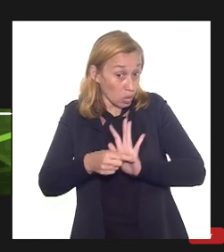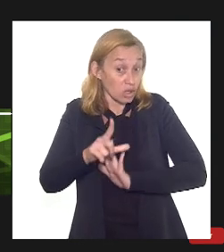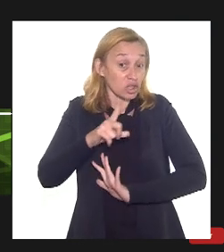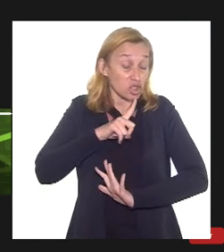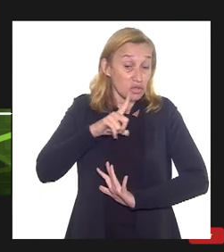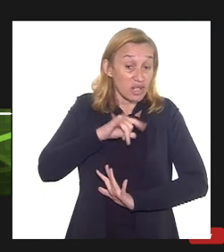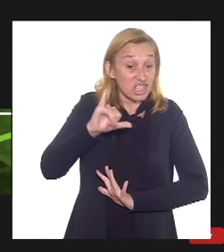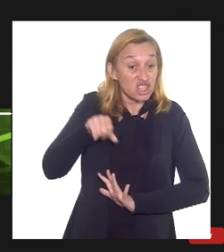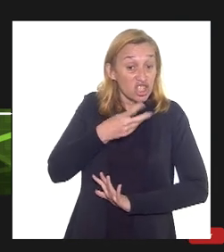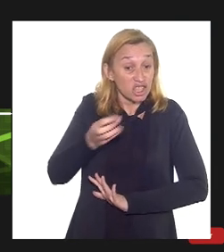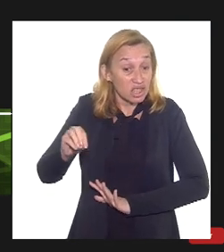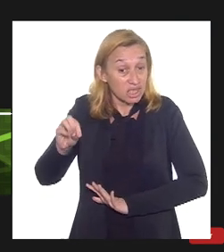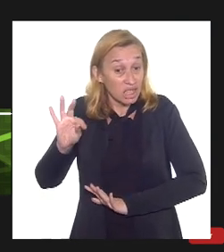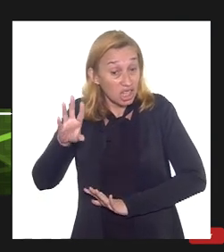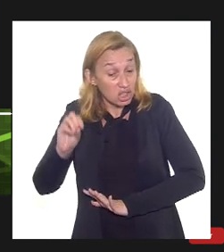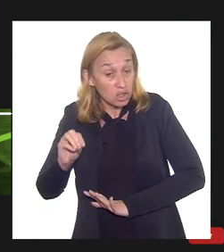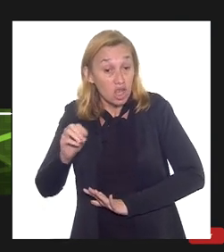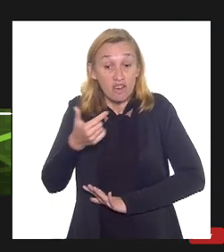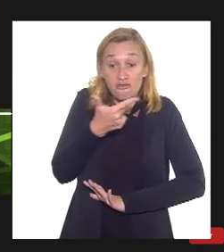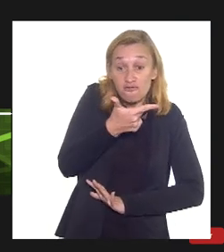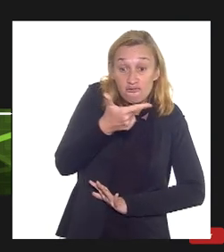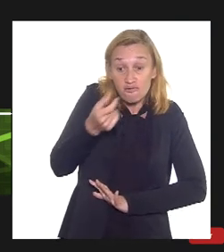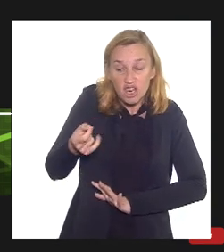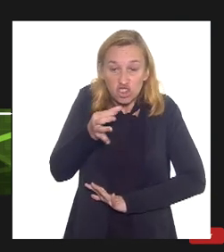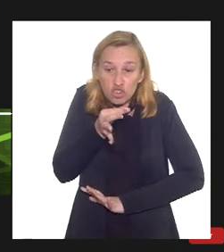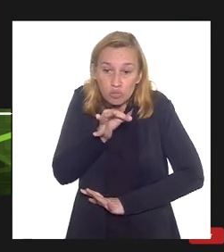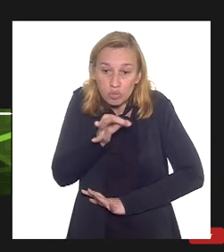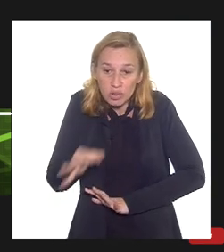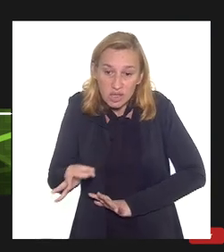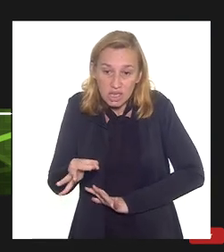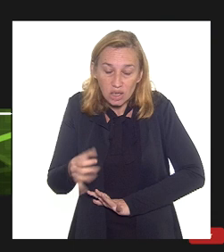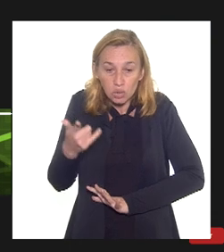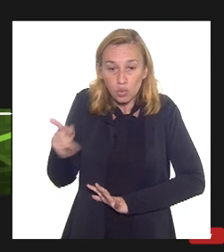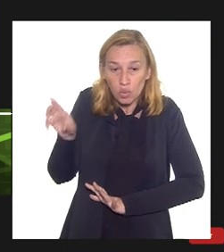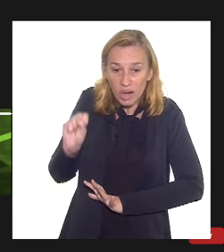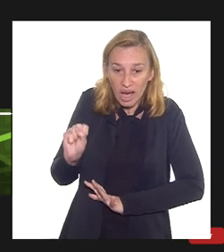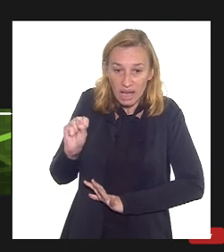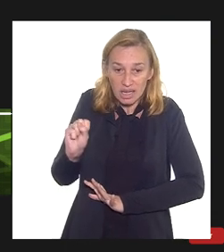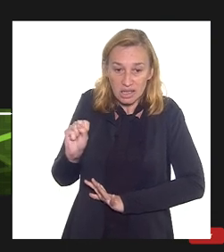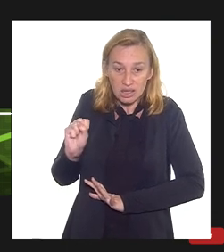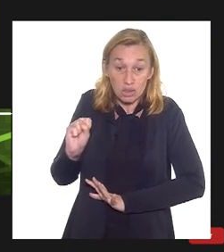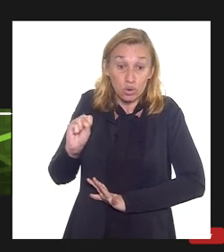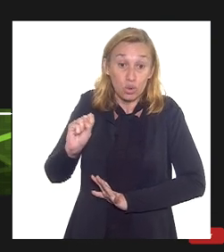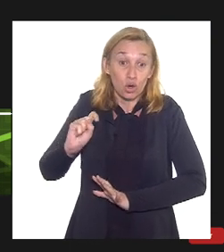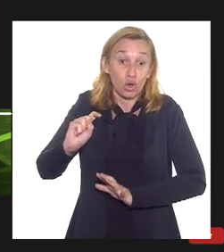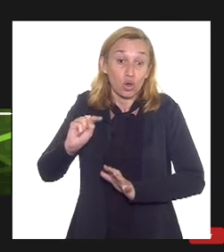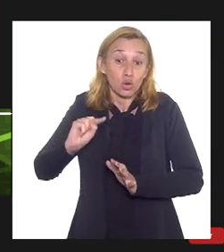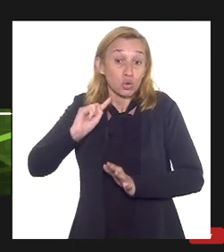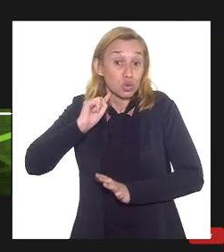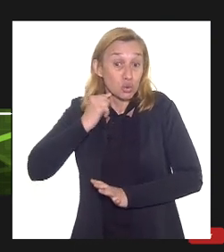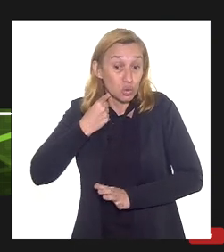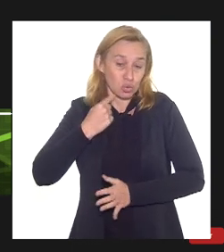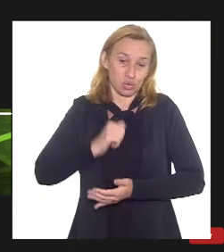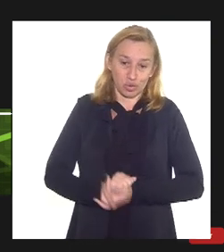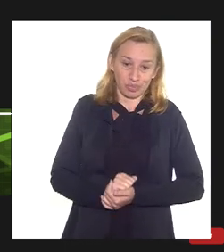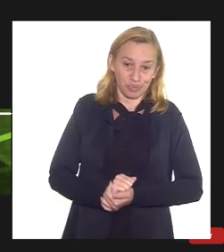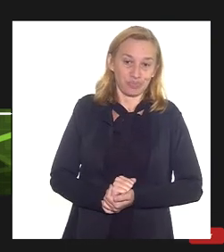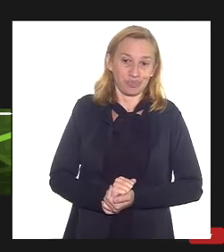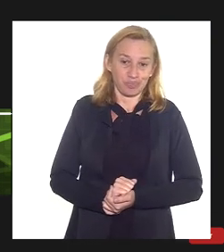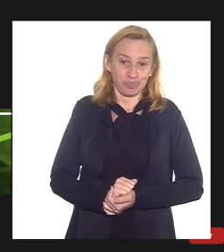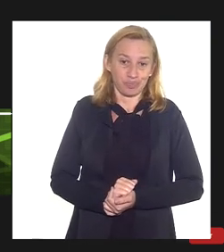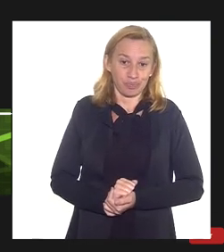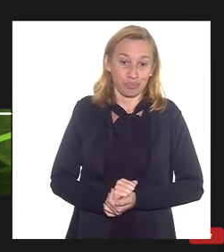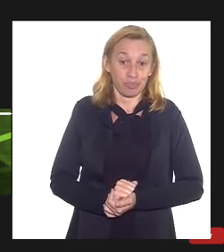reinjetando 20% do gás contaminado 20% do gás contaminado